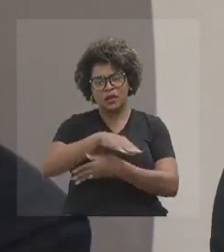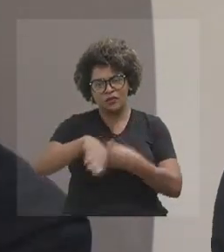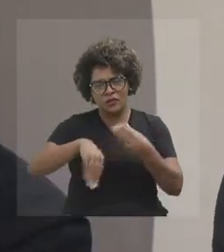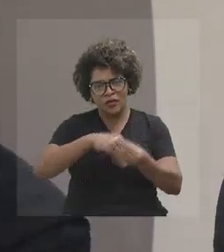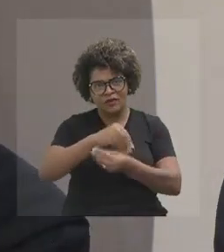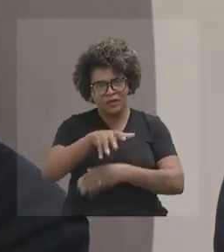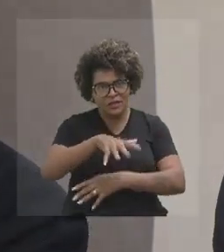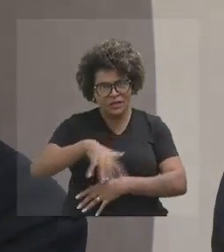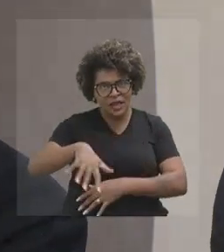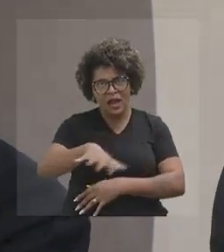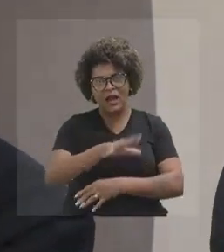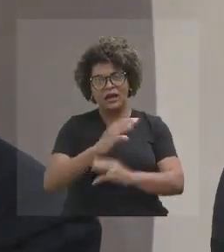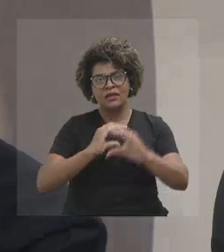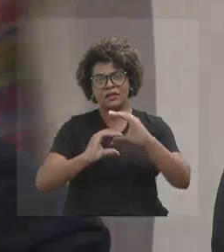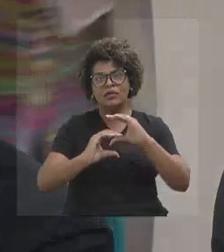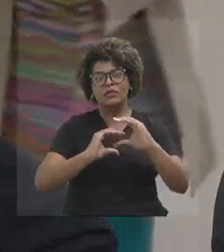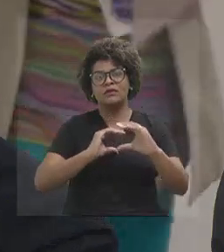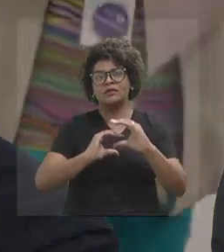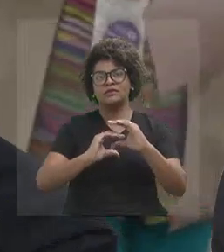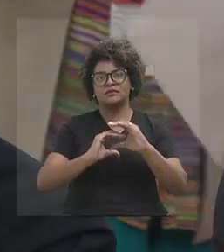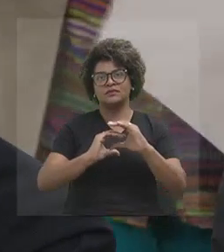tema.